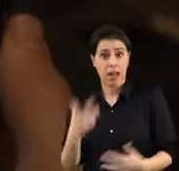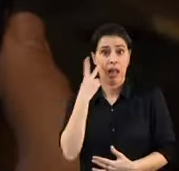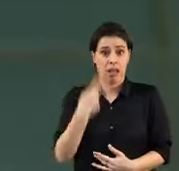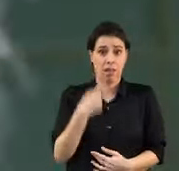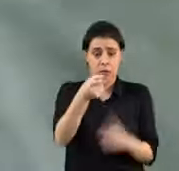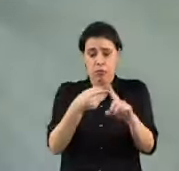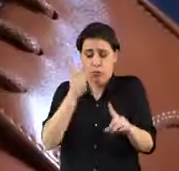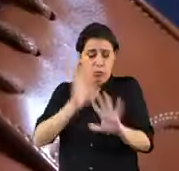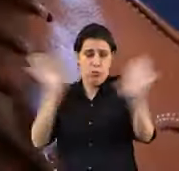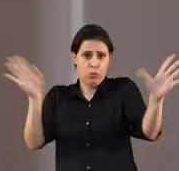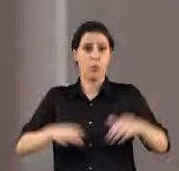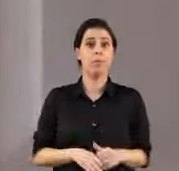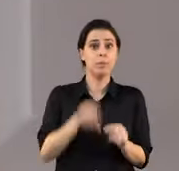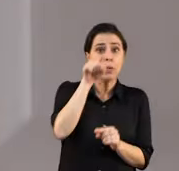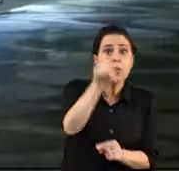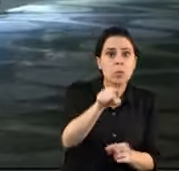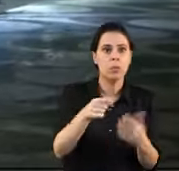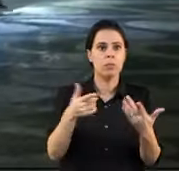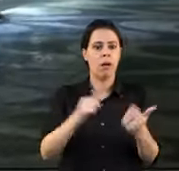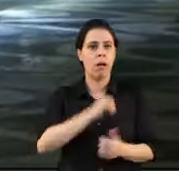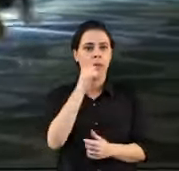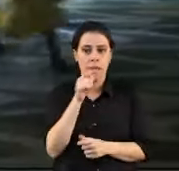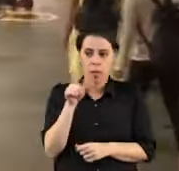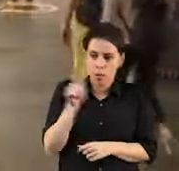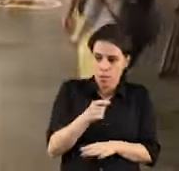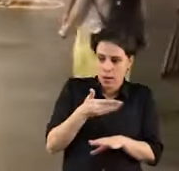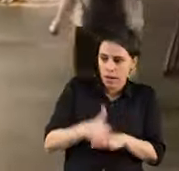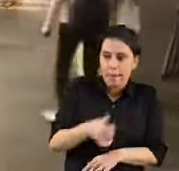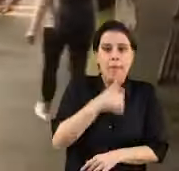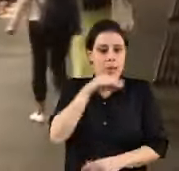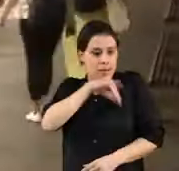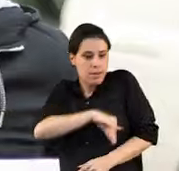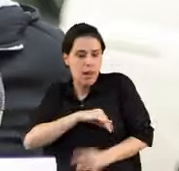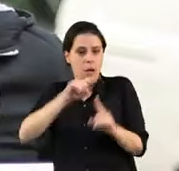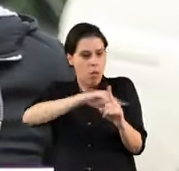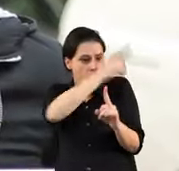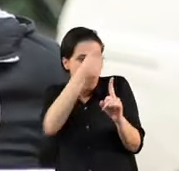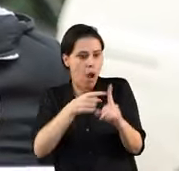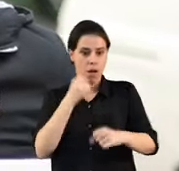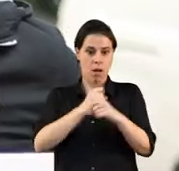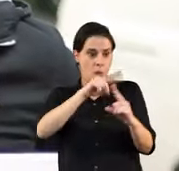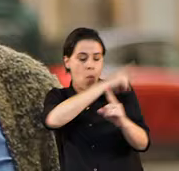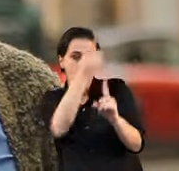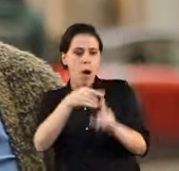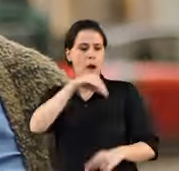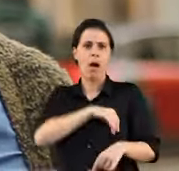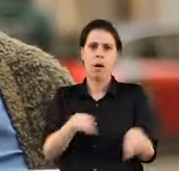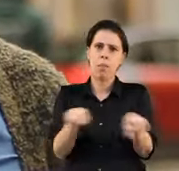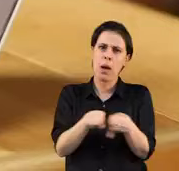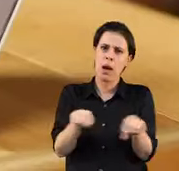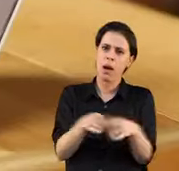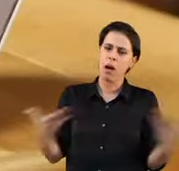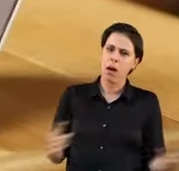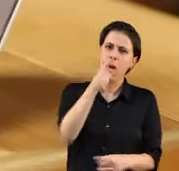A tua vida não é isto? Tu, a quem sobra sempre mês depois do salário, que ano após ano de trabalho recebes o mesmo.